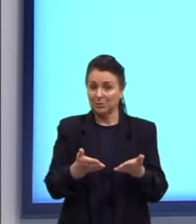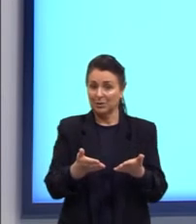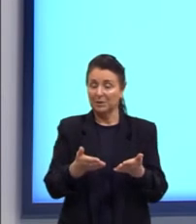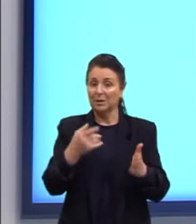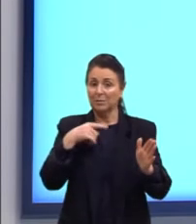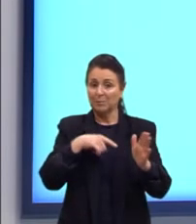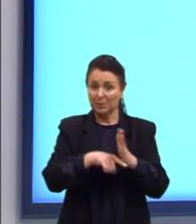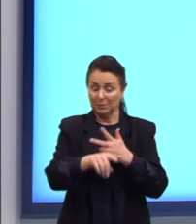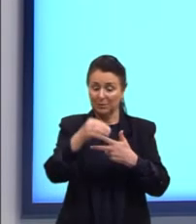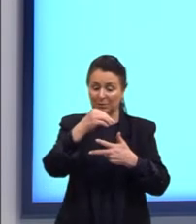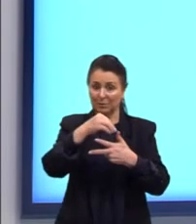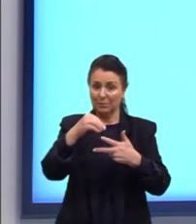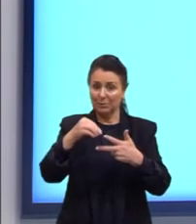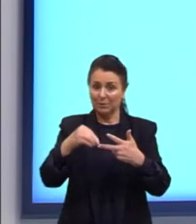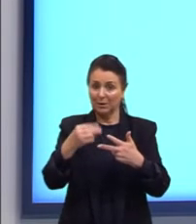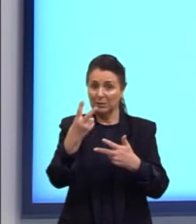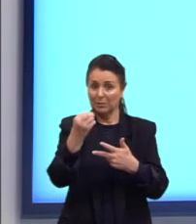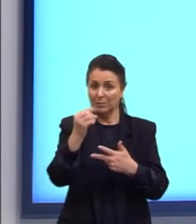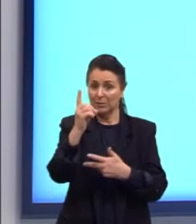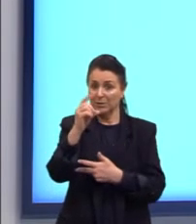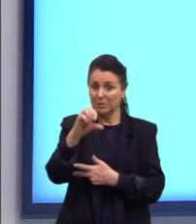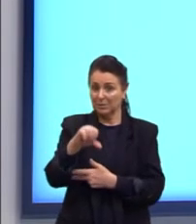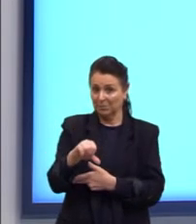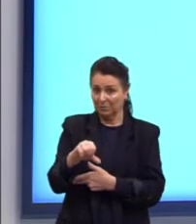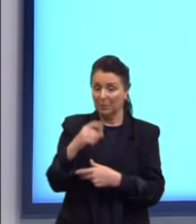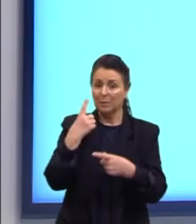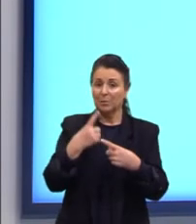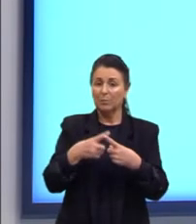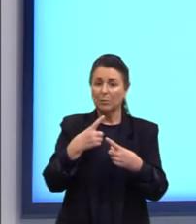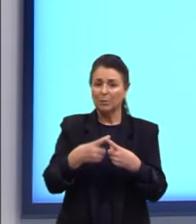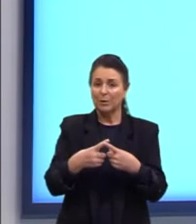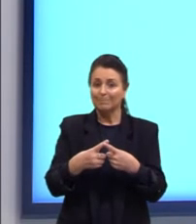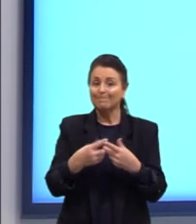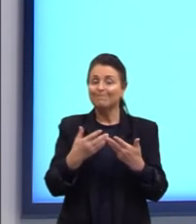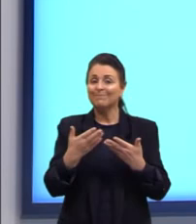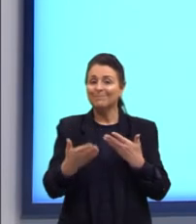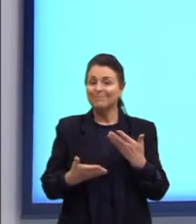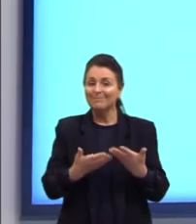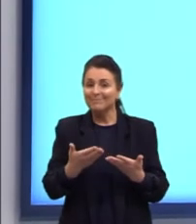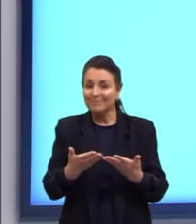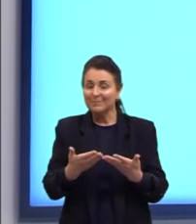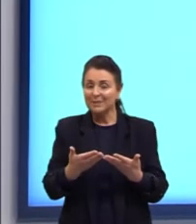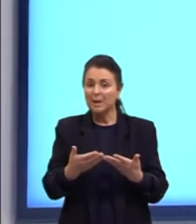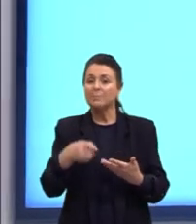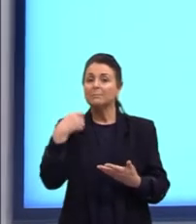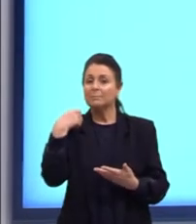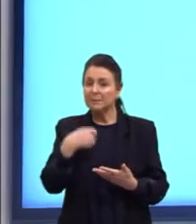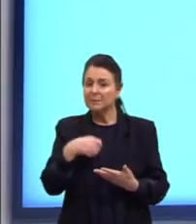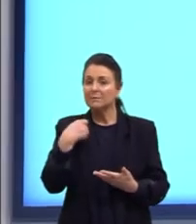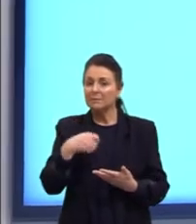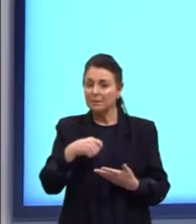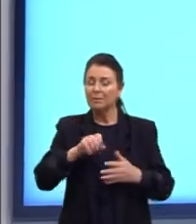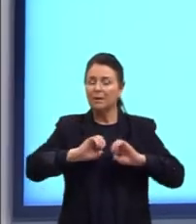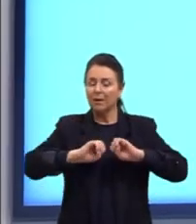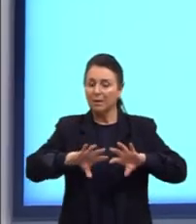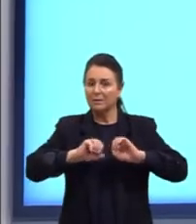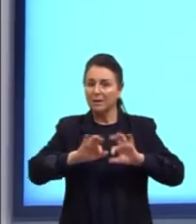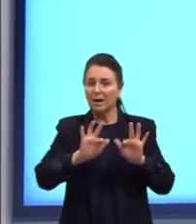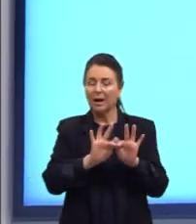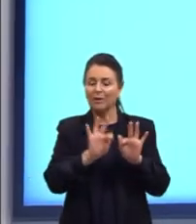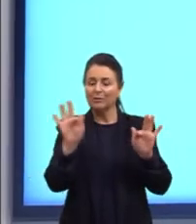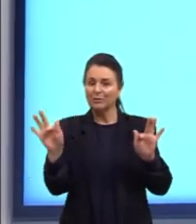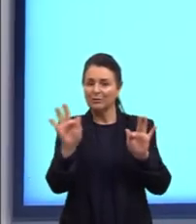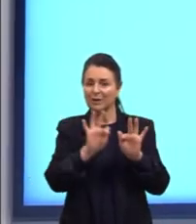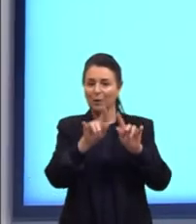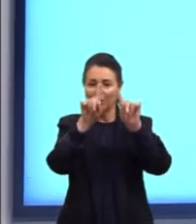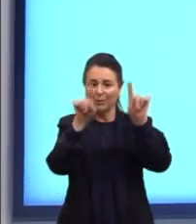questão do Enem de 2019, porque a gente não poderia encerrar a aula sem trabalhar com uma função trigonométrica,